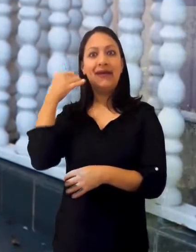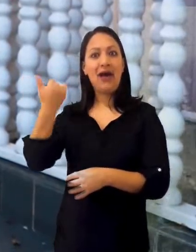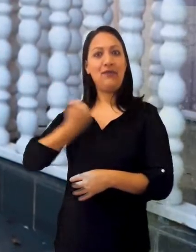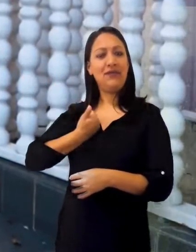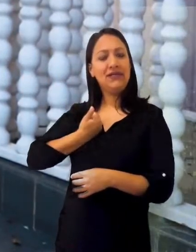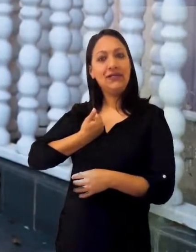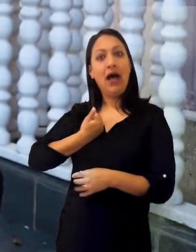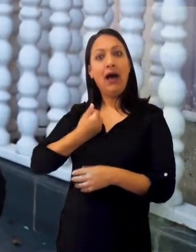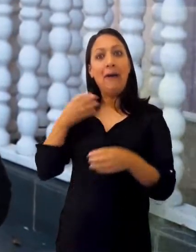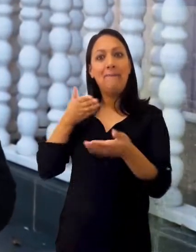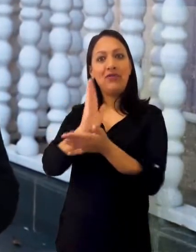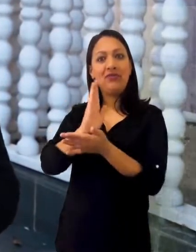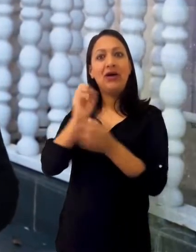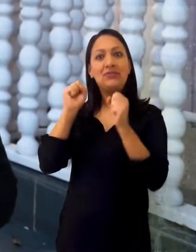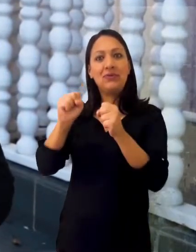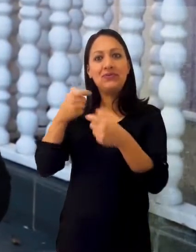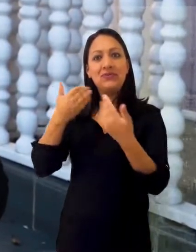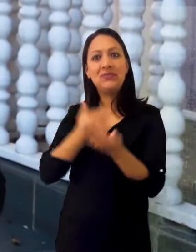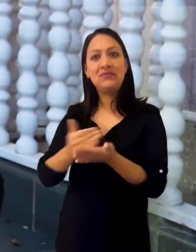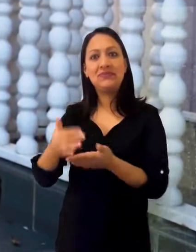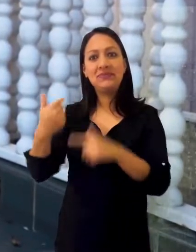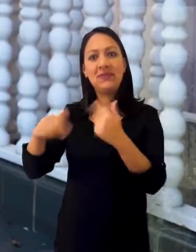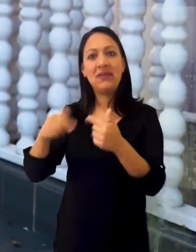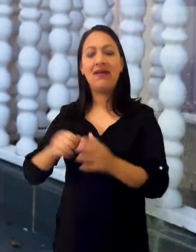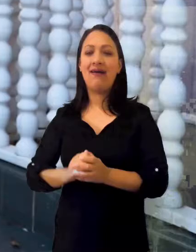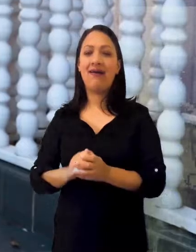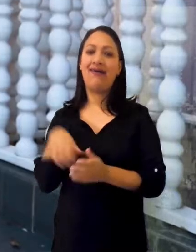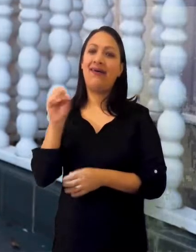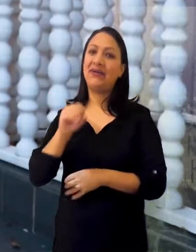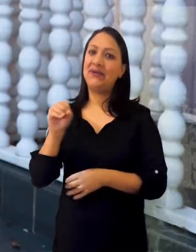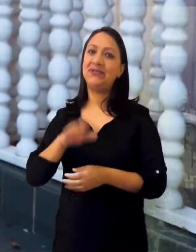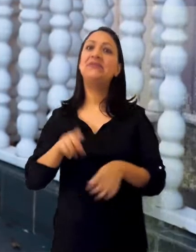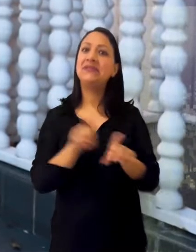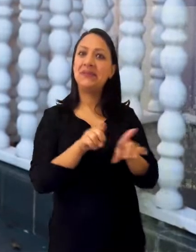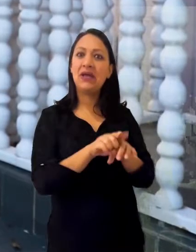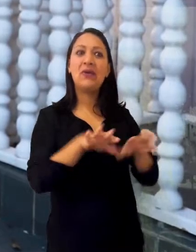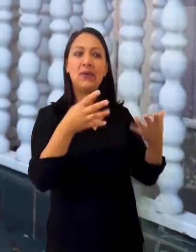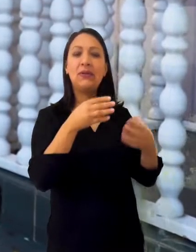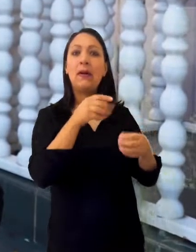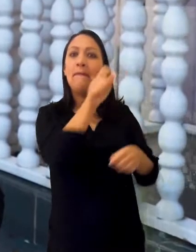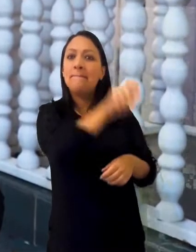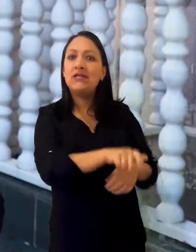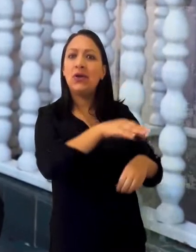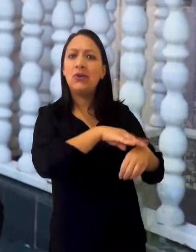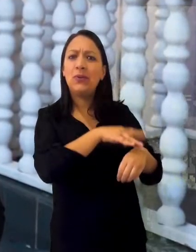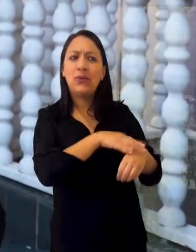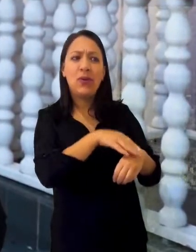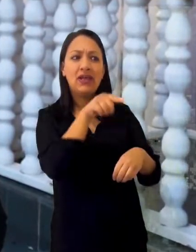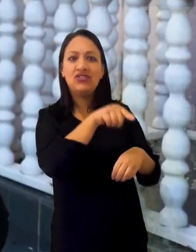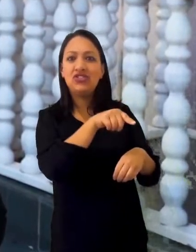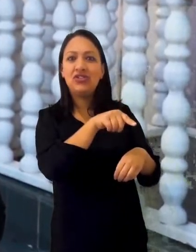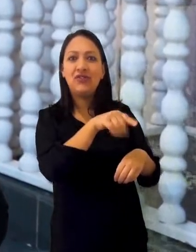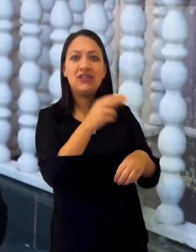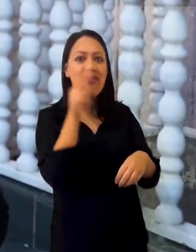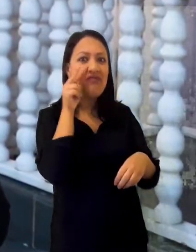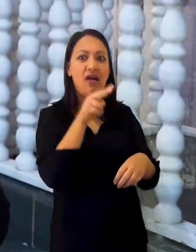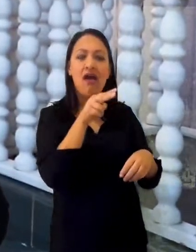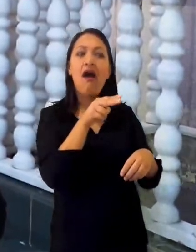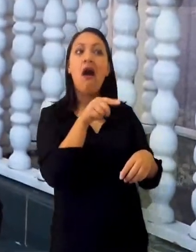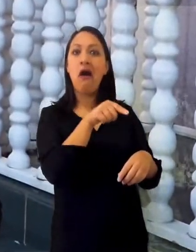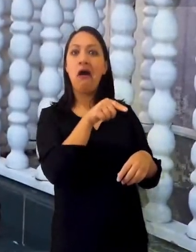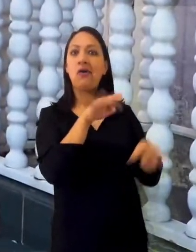ó, tu foi aprovado, pode começar a trabalhar. Uma pessoa quando recebe a notícia de alguém que estava enfermo, e essa pessoa alguém chega e diz assim Ah, tu foi curado.